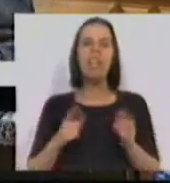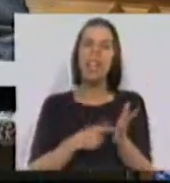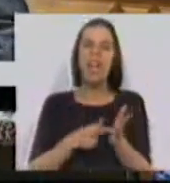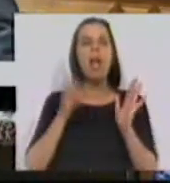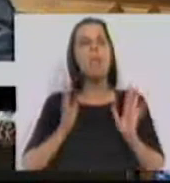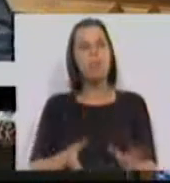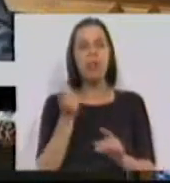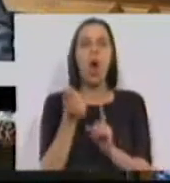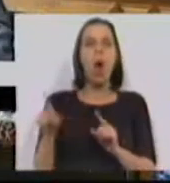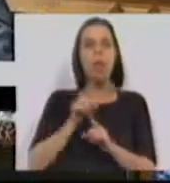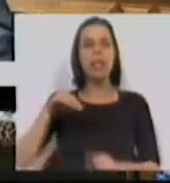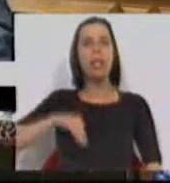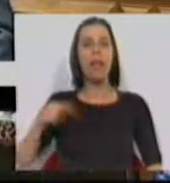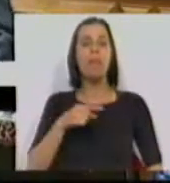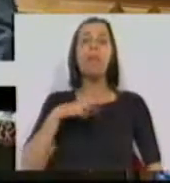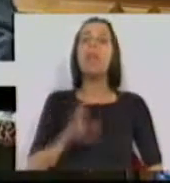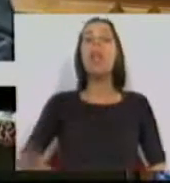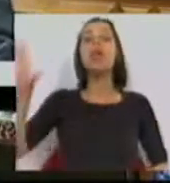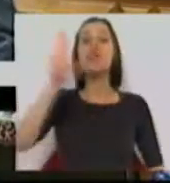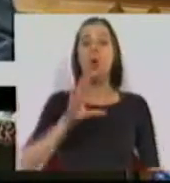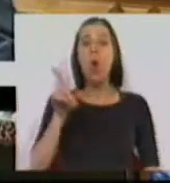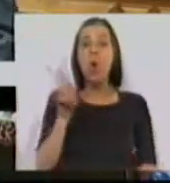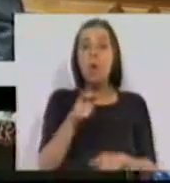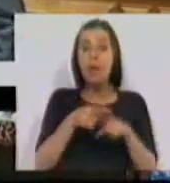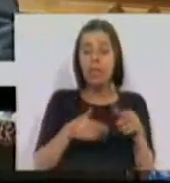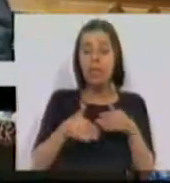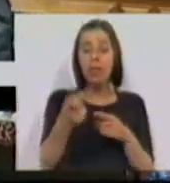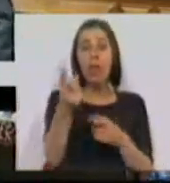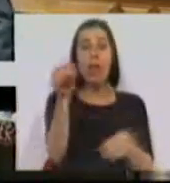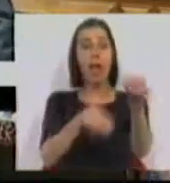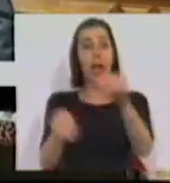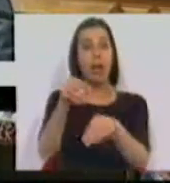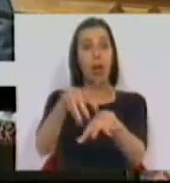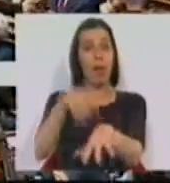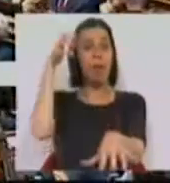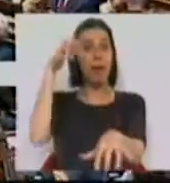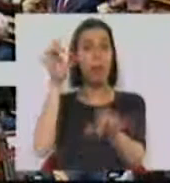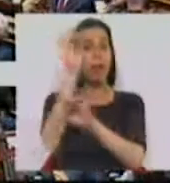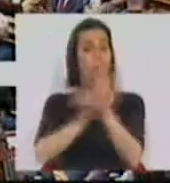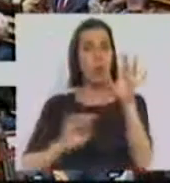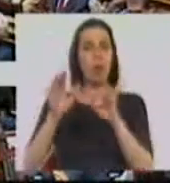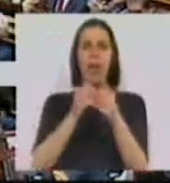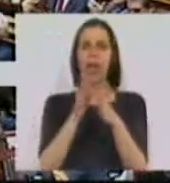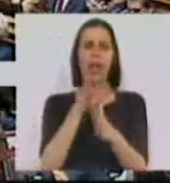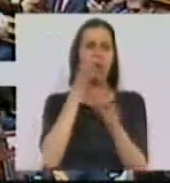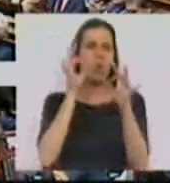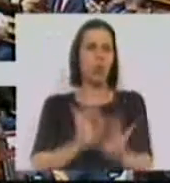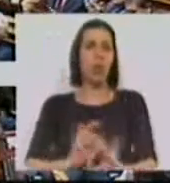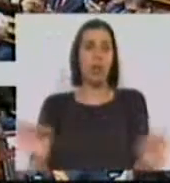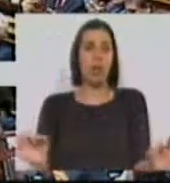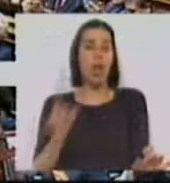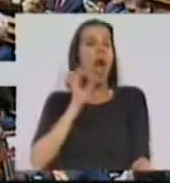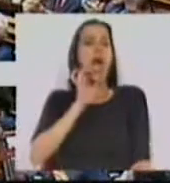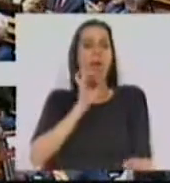necessário aumentar o salário mínimo nacional a um mês e meio de eleições para o Parlamento Europeu. Está tudo dito sobre a